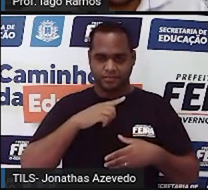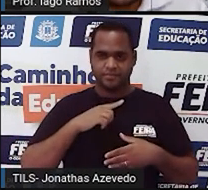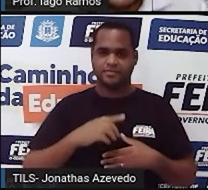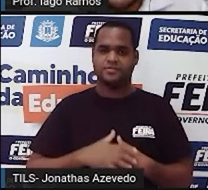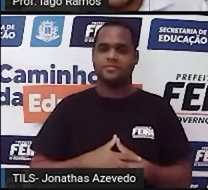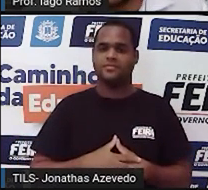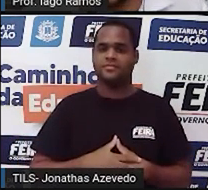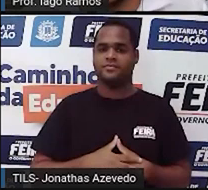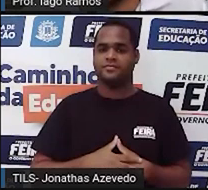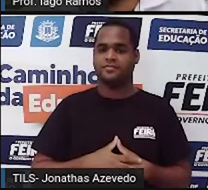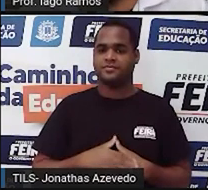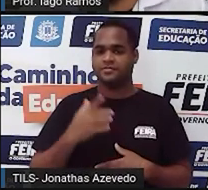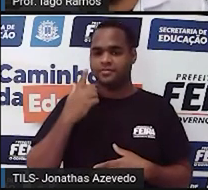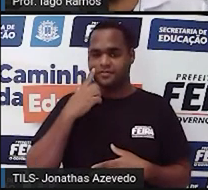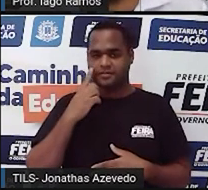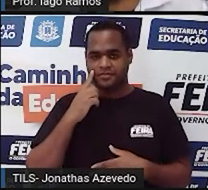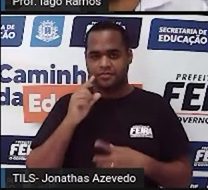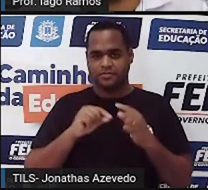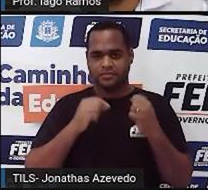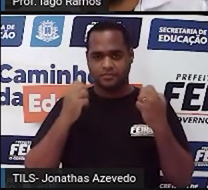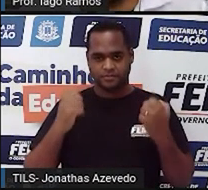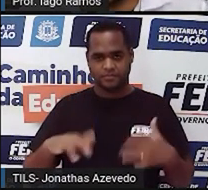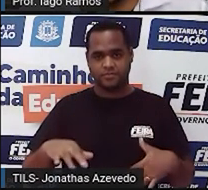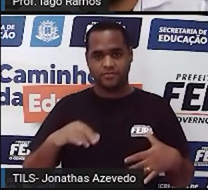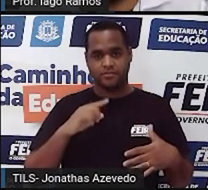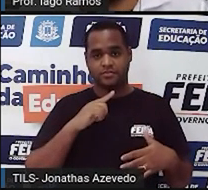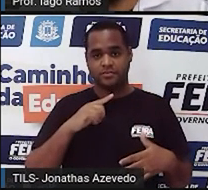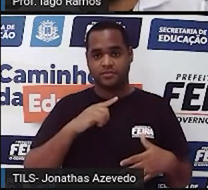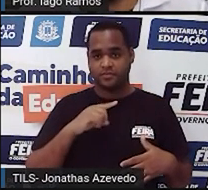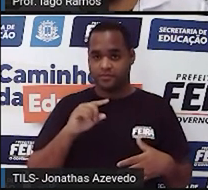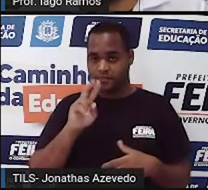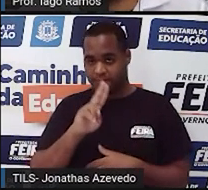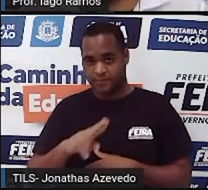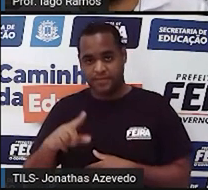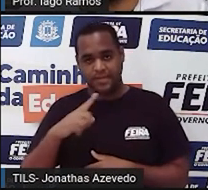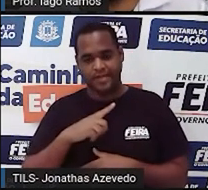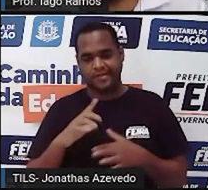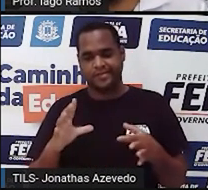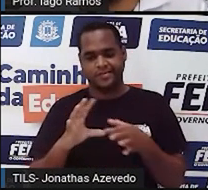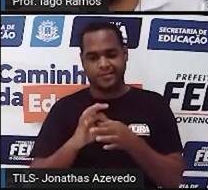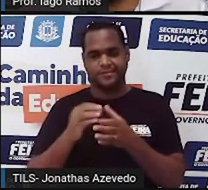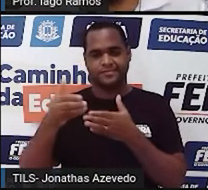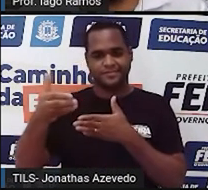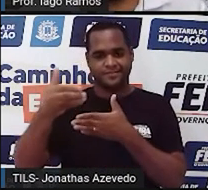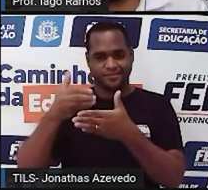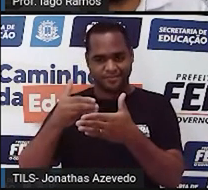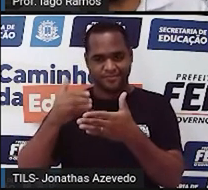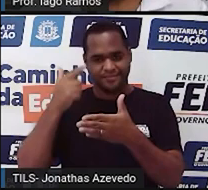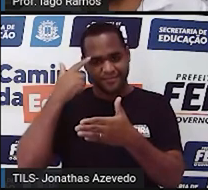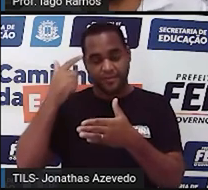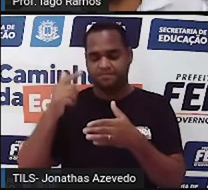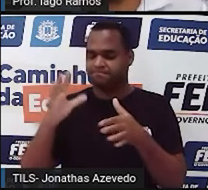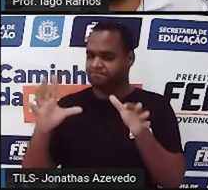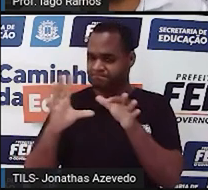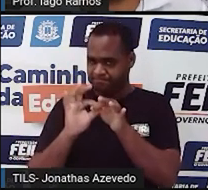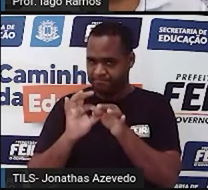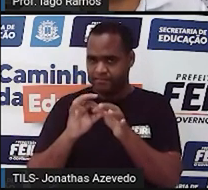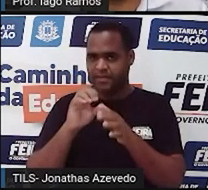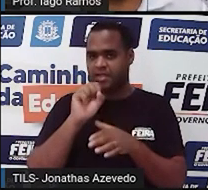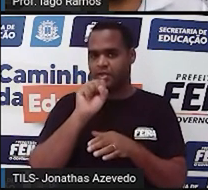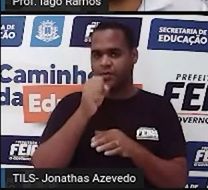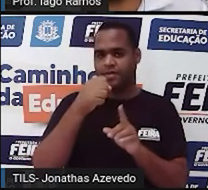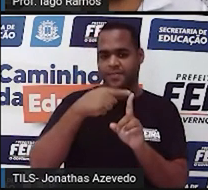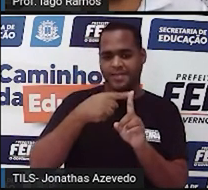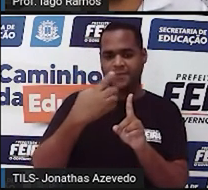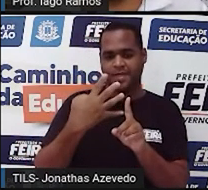conferir tudo agora? Vamos aqui usando a propriedade associativa eu vou somar primeiro o 8 com o 4